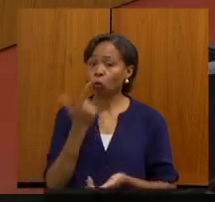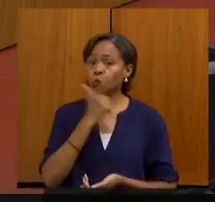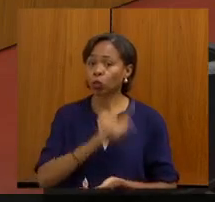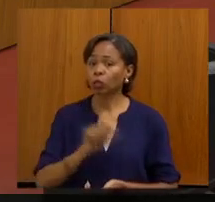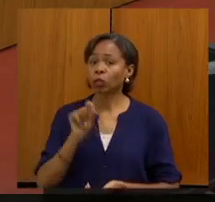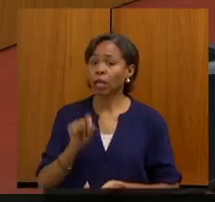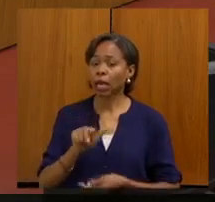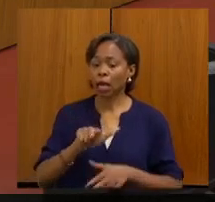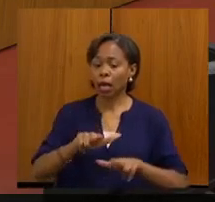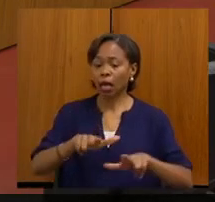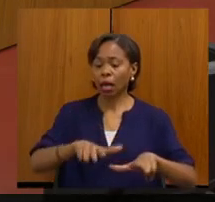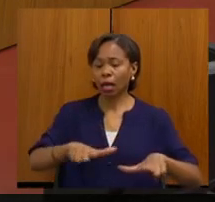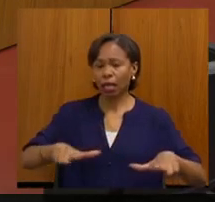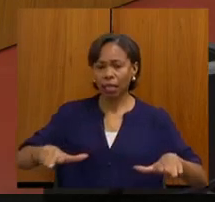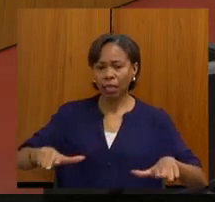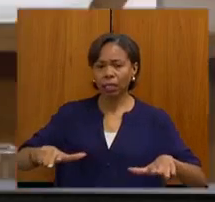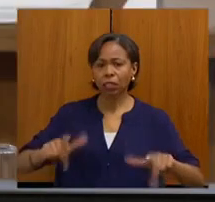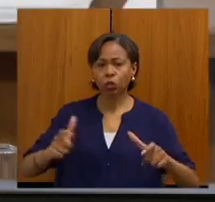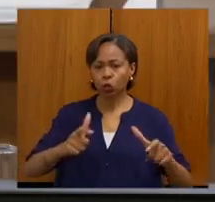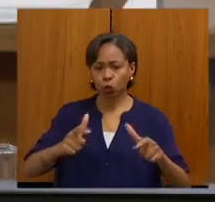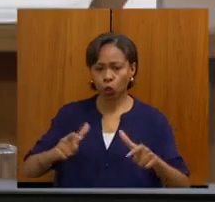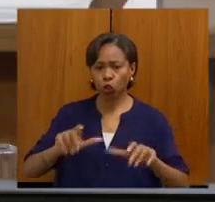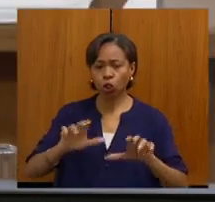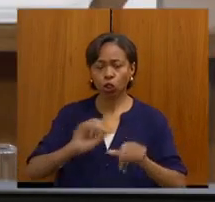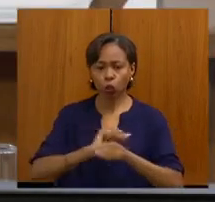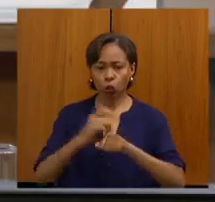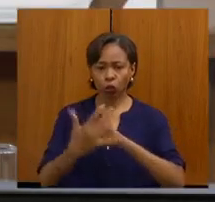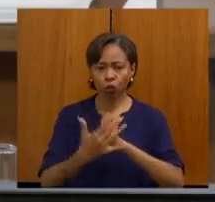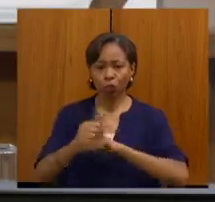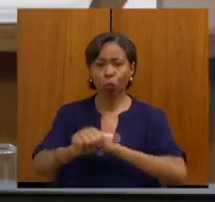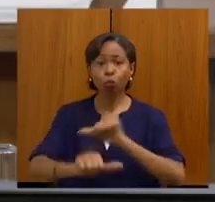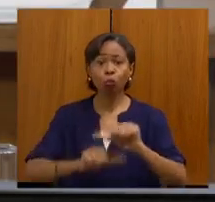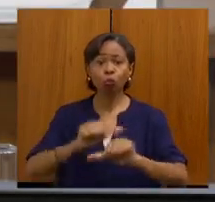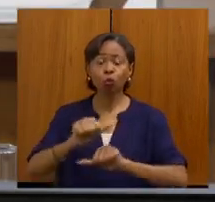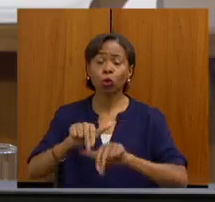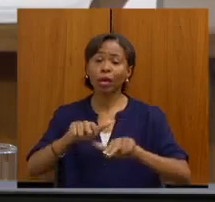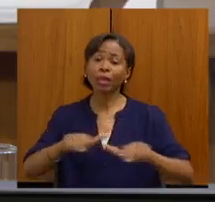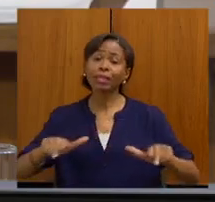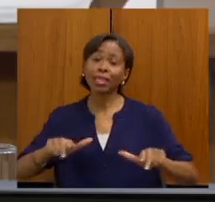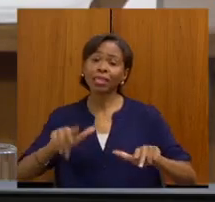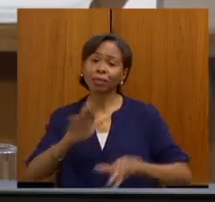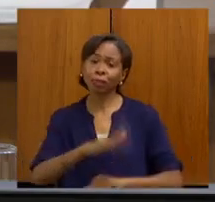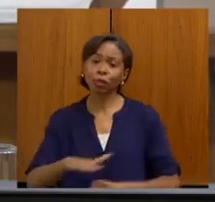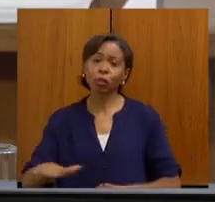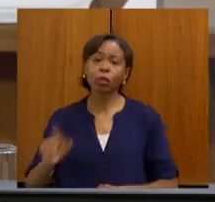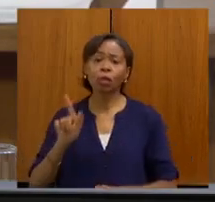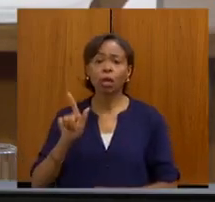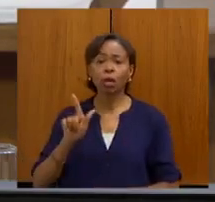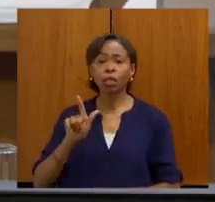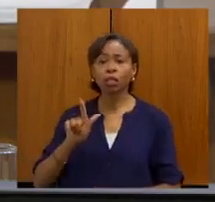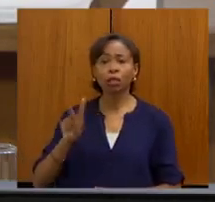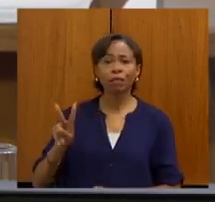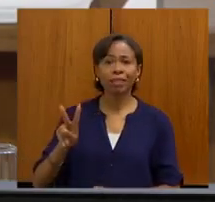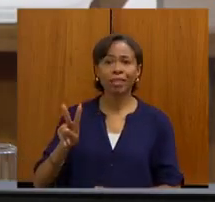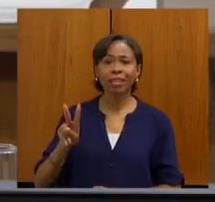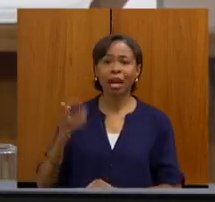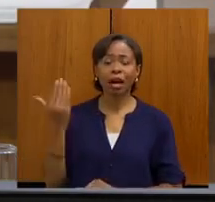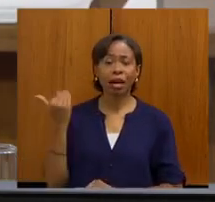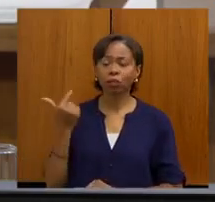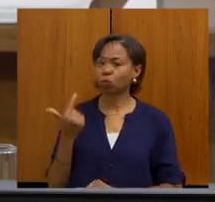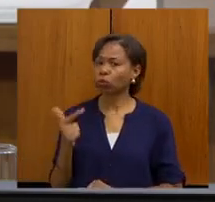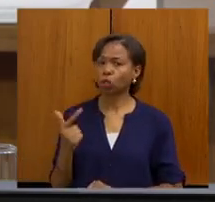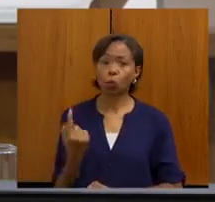dos leitos de COVID, transformando eles em leito pediátrico, porque o governador Valadares não tinha um leito de UTI